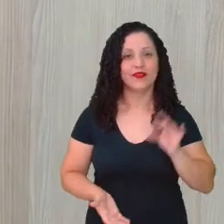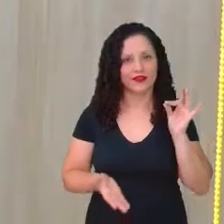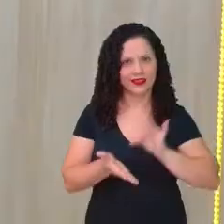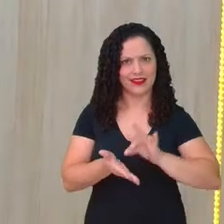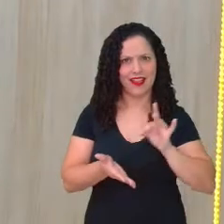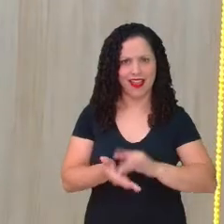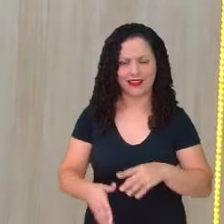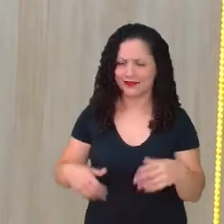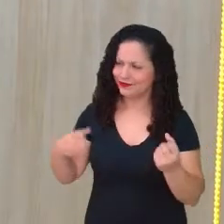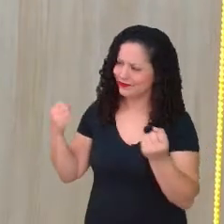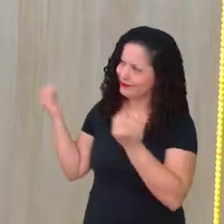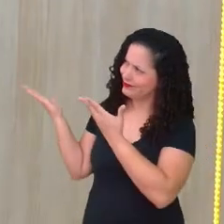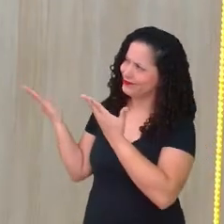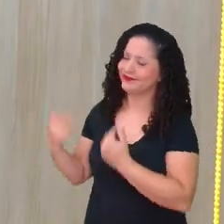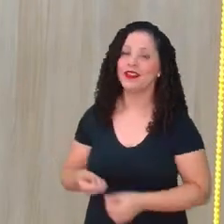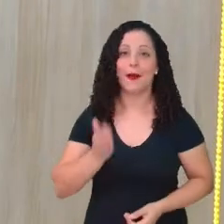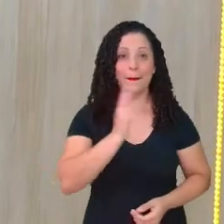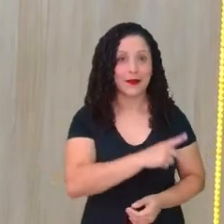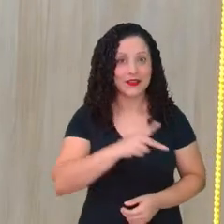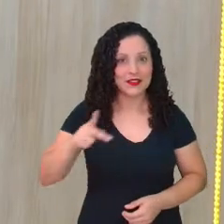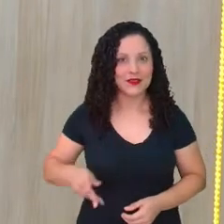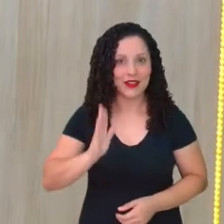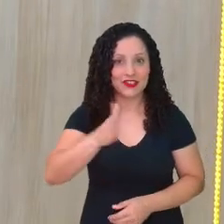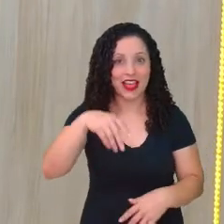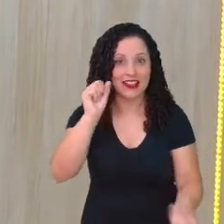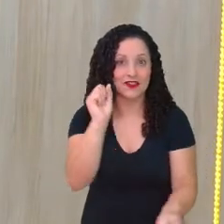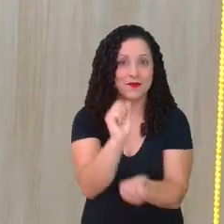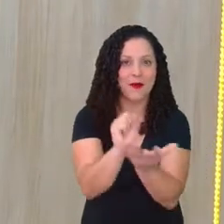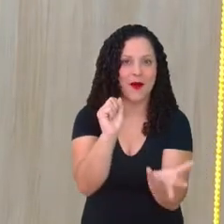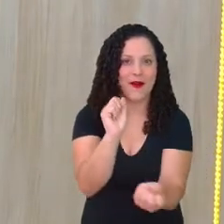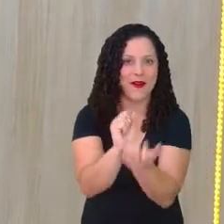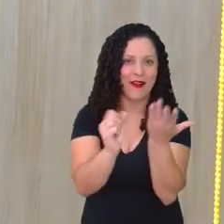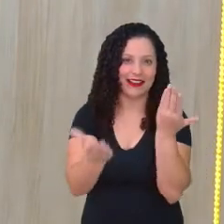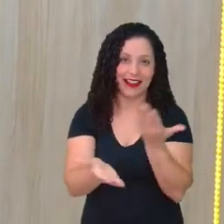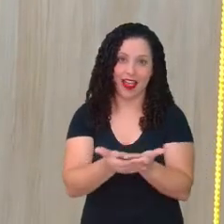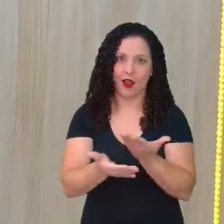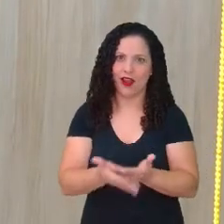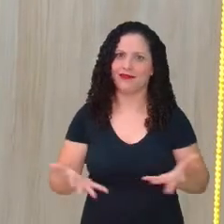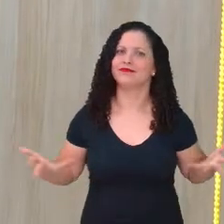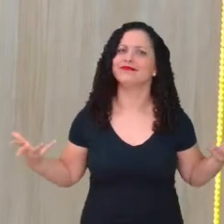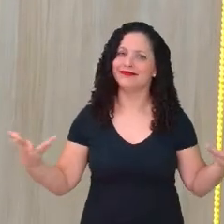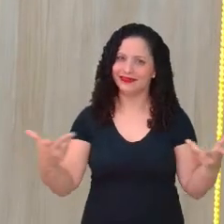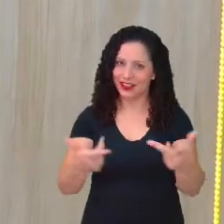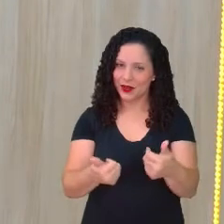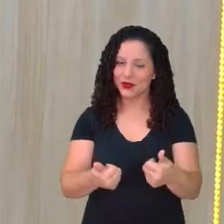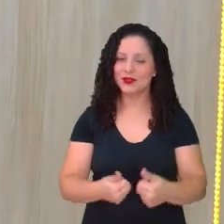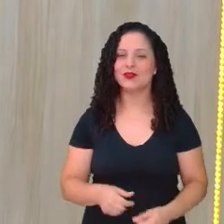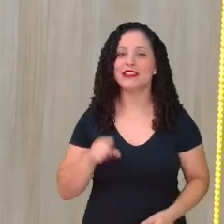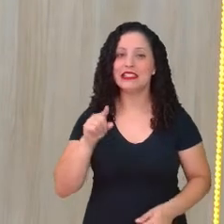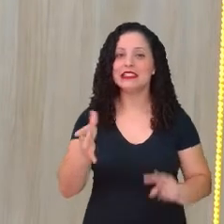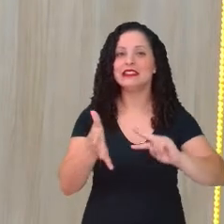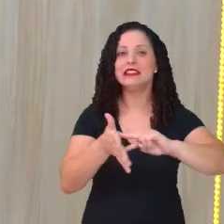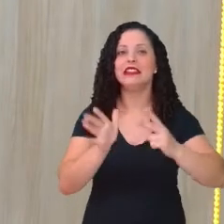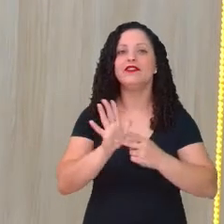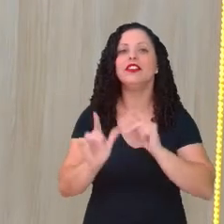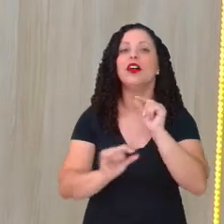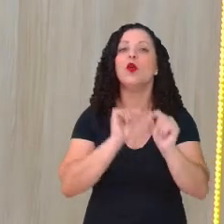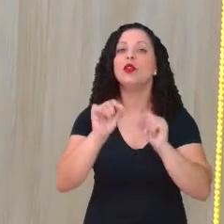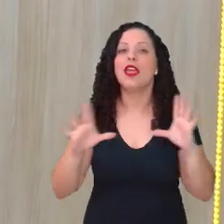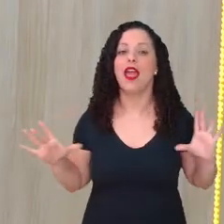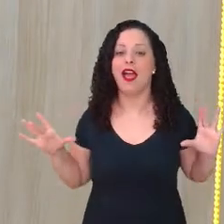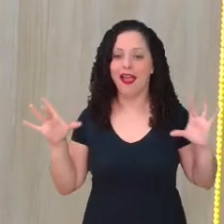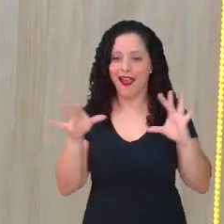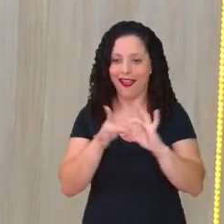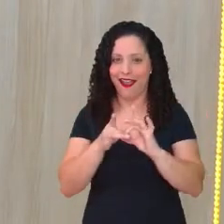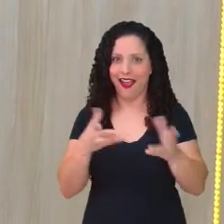Camille já deu spoiler na aula. Eita, meu Deus. E isso é maravilhoso. Isso significa conexão, minha